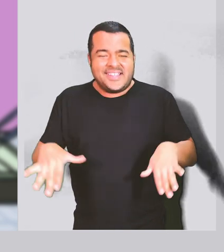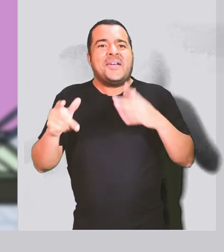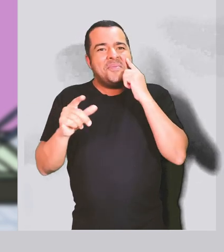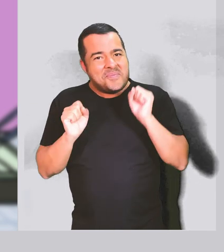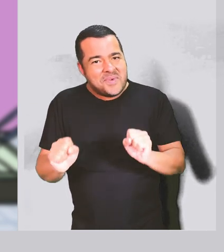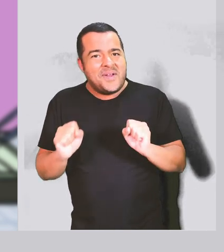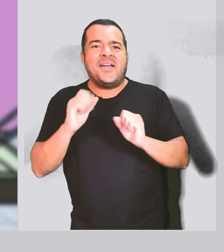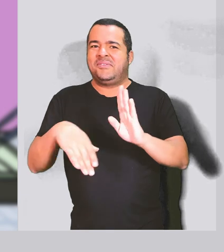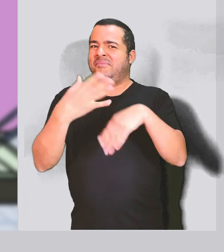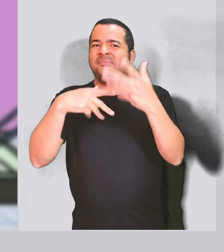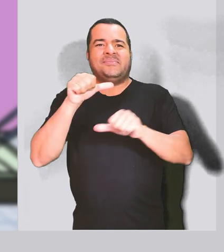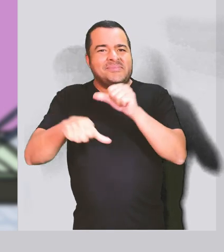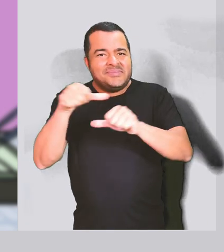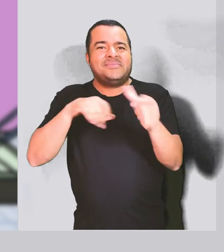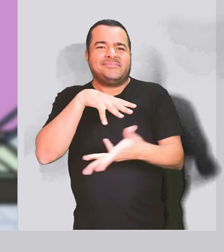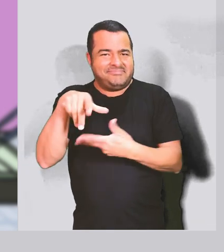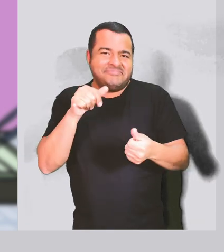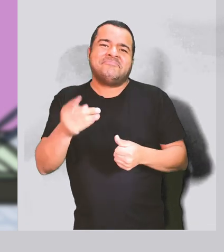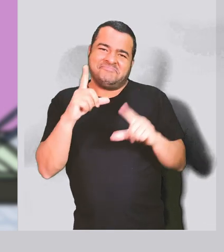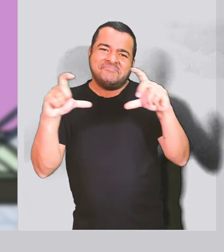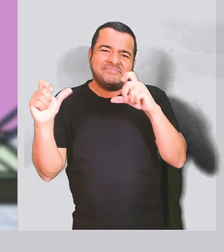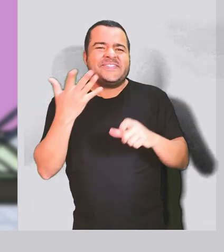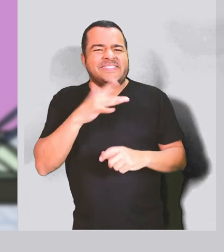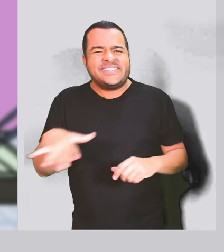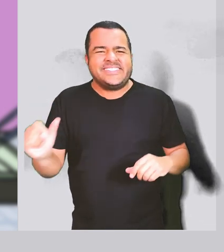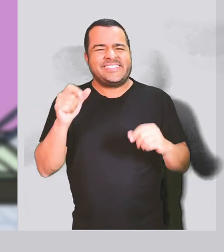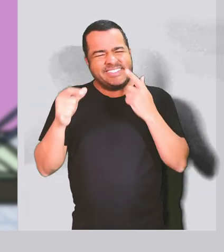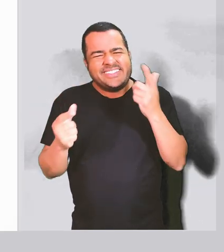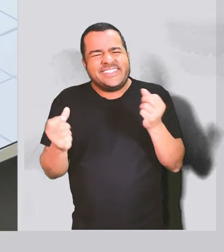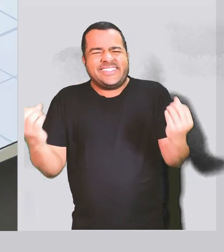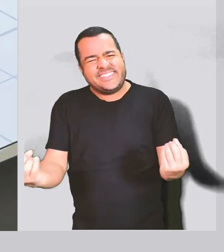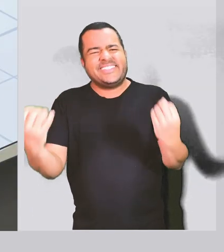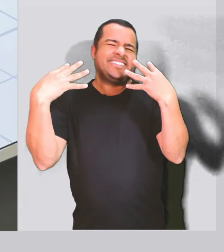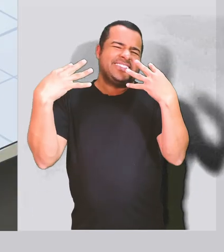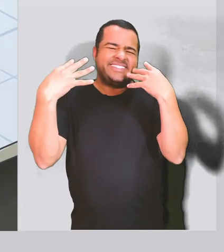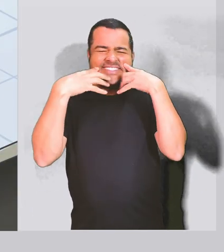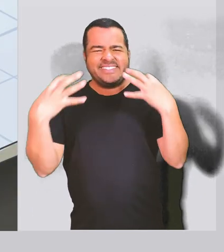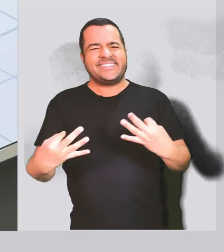mundo por onde ela passa. E eu digo mais, as imagens feitas pelas crianças também. Pega a visão!